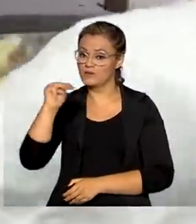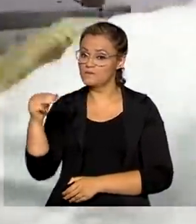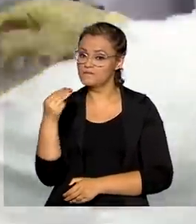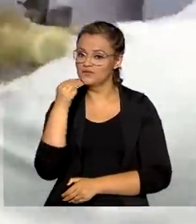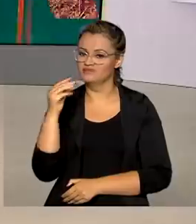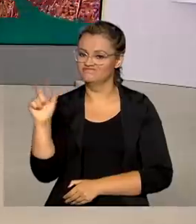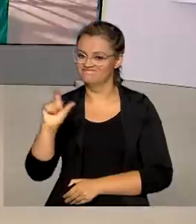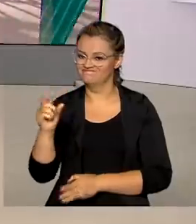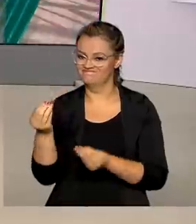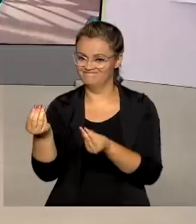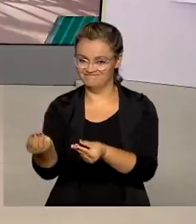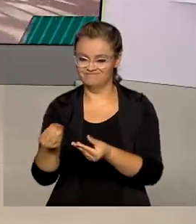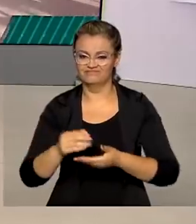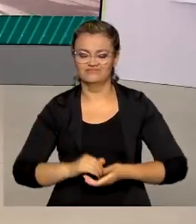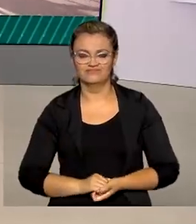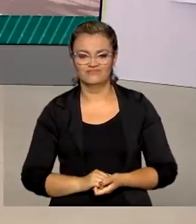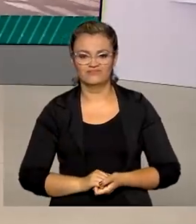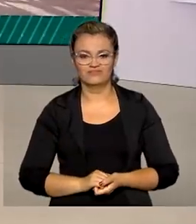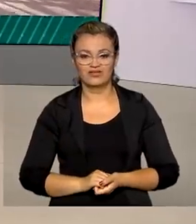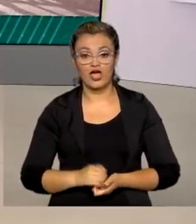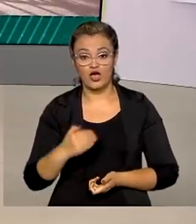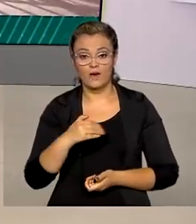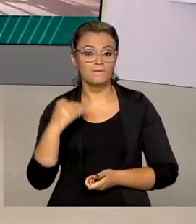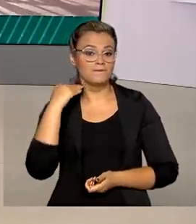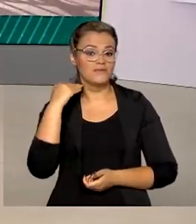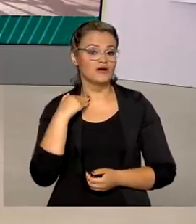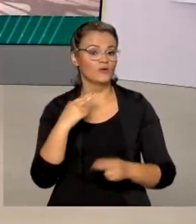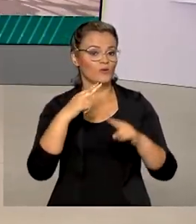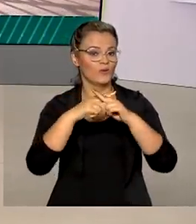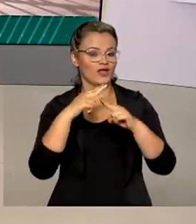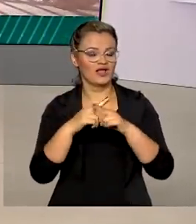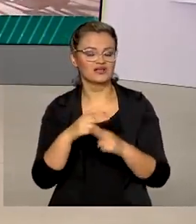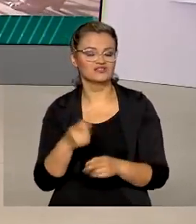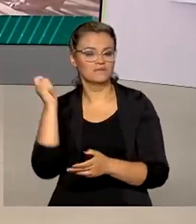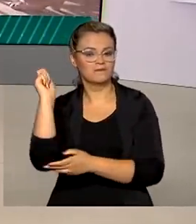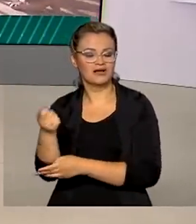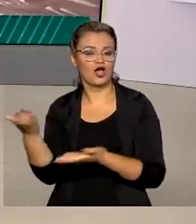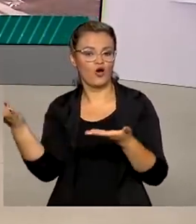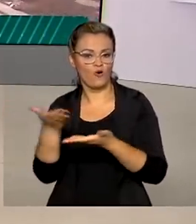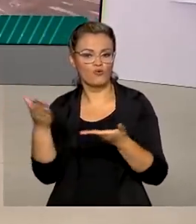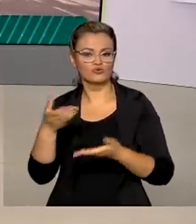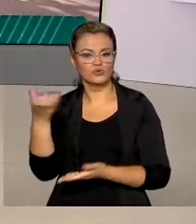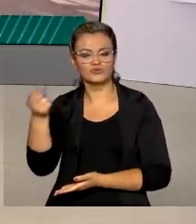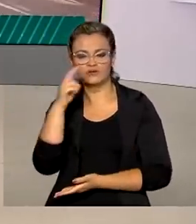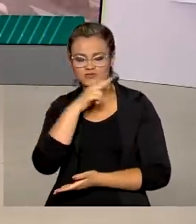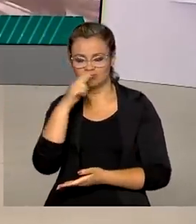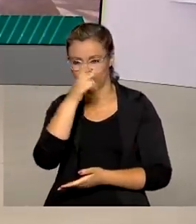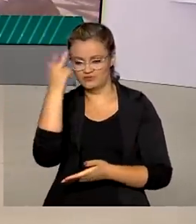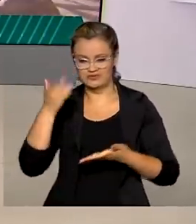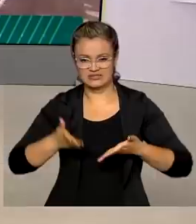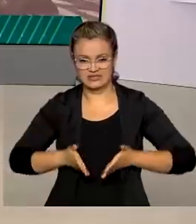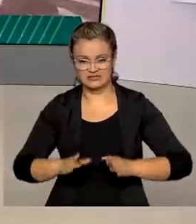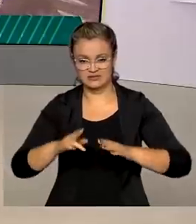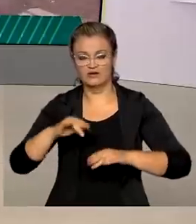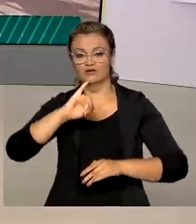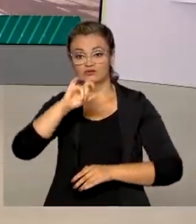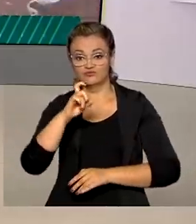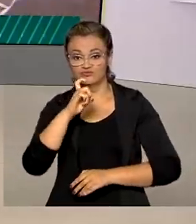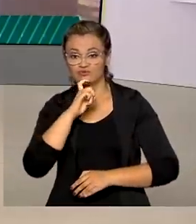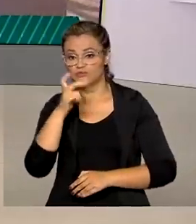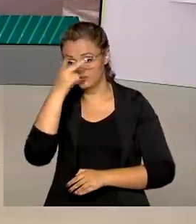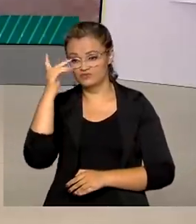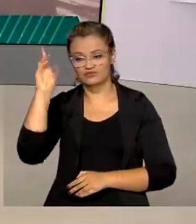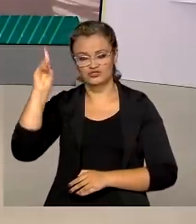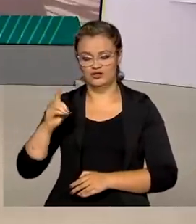de doses. A Caixa paga hoje o auxílio emergencial para trabalhadores nascidos em julho e também beneficiários do